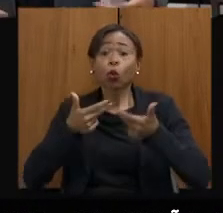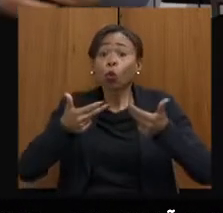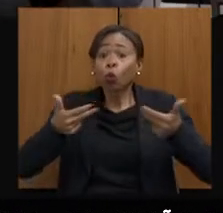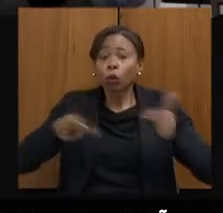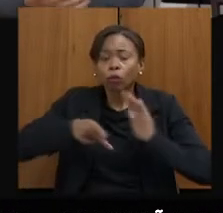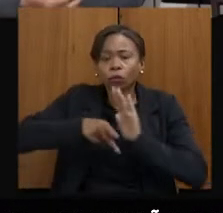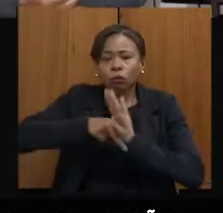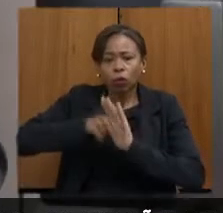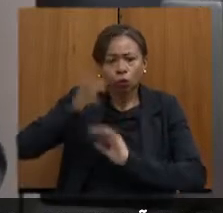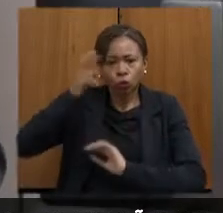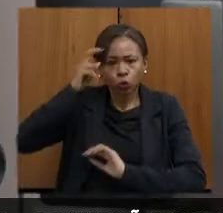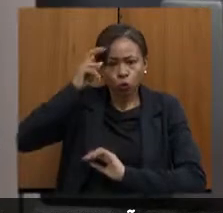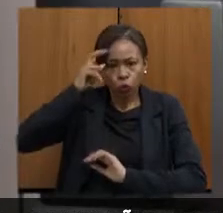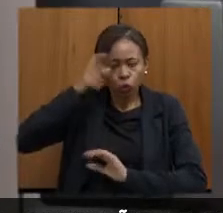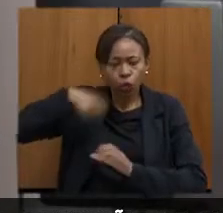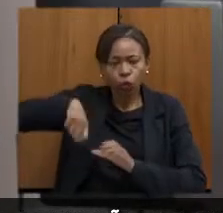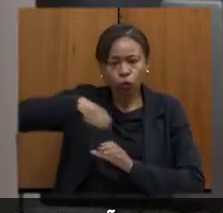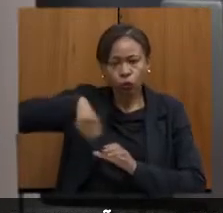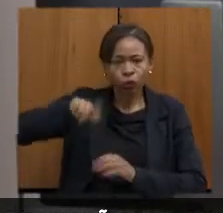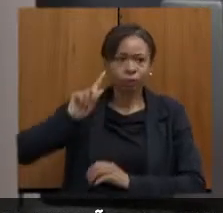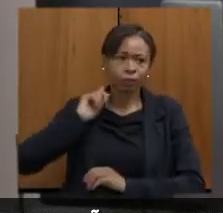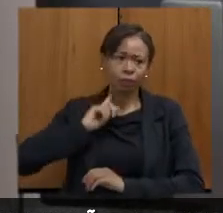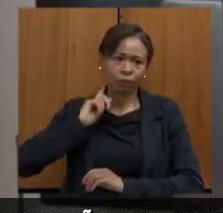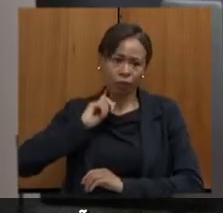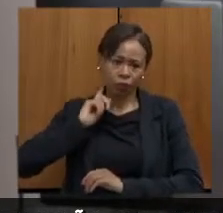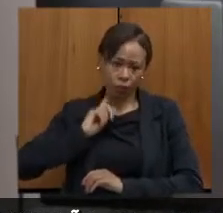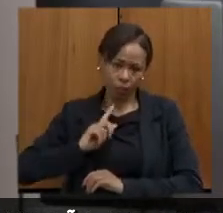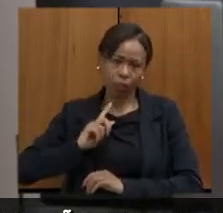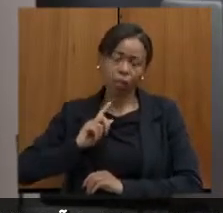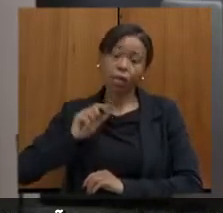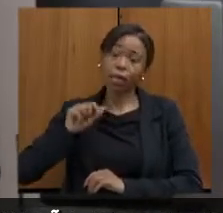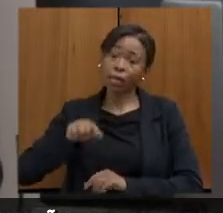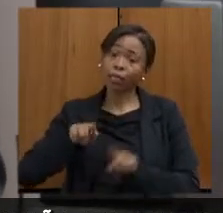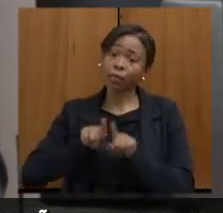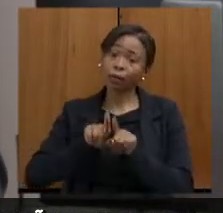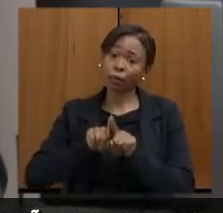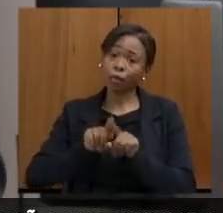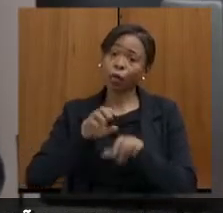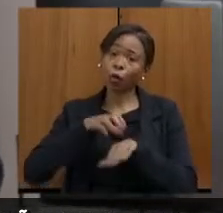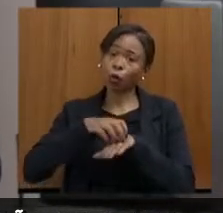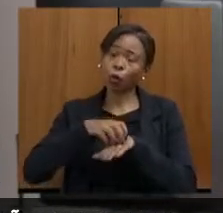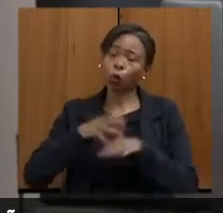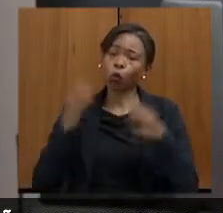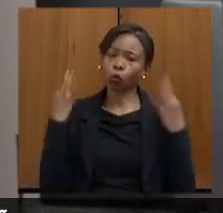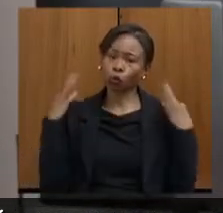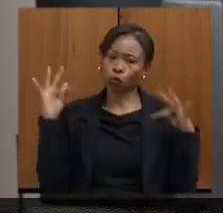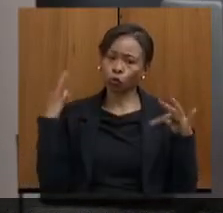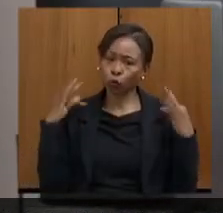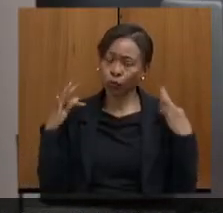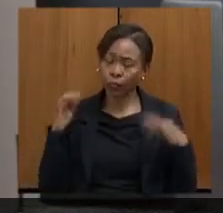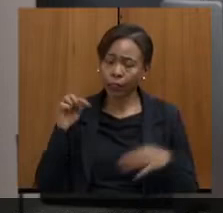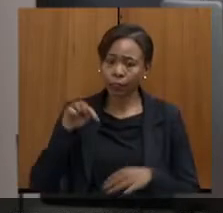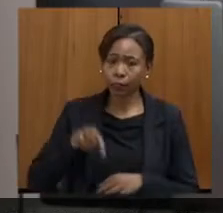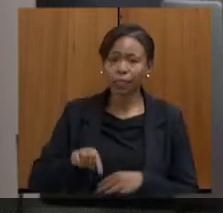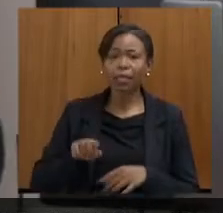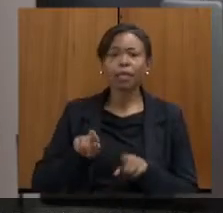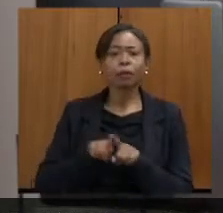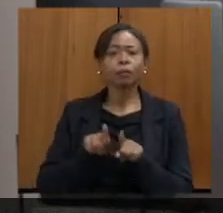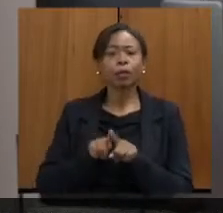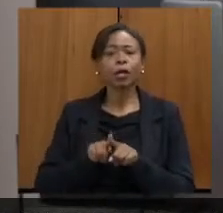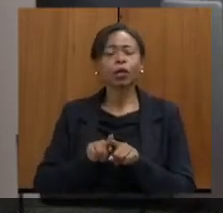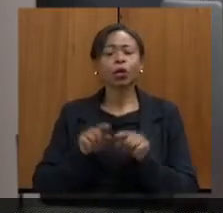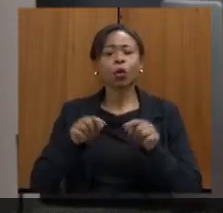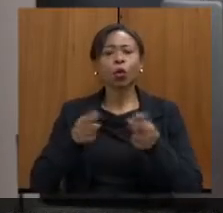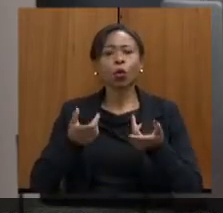essa transversalidade da cultura e o turismo, e o Circuito Metrópole da Mineiridade, que também, com os